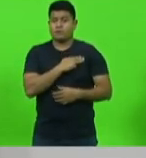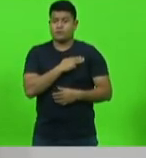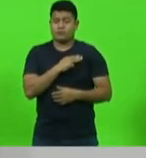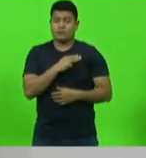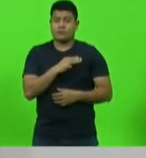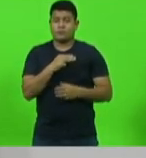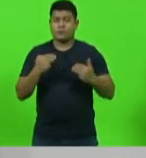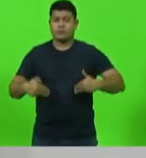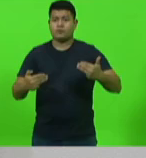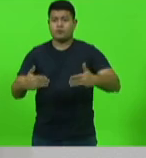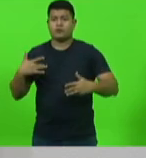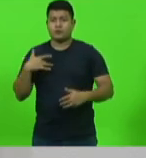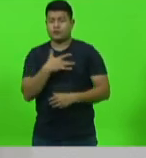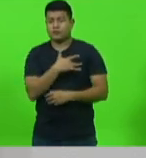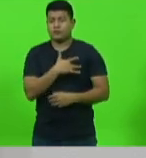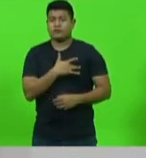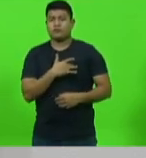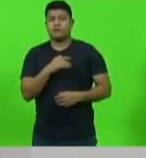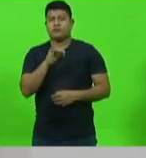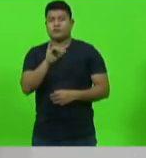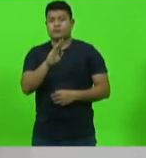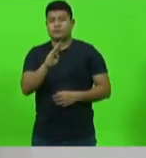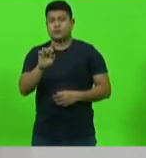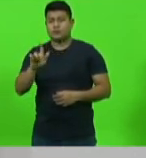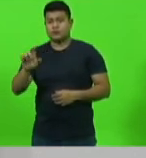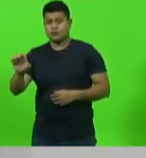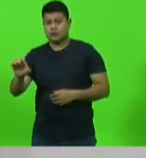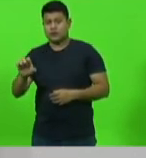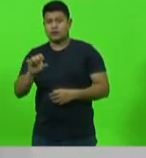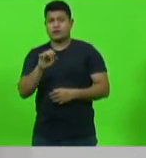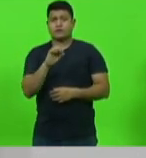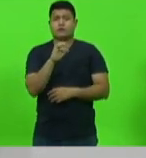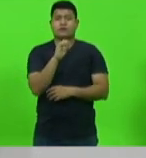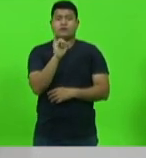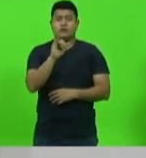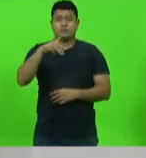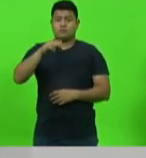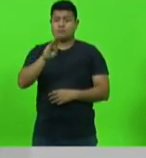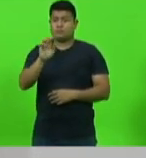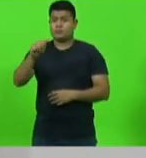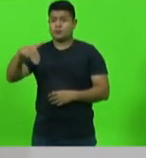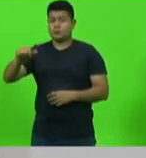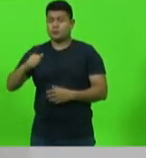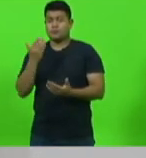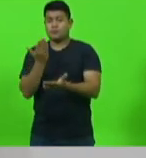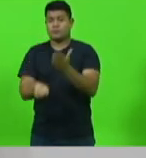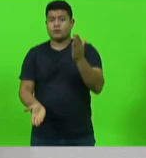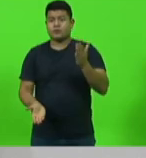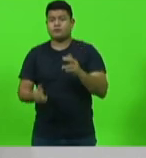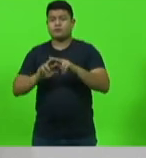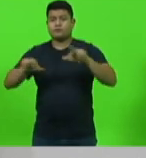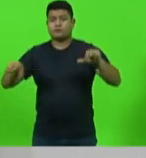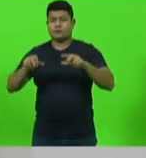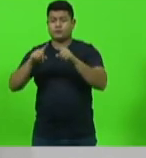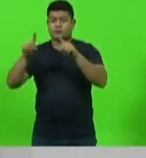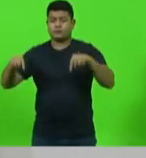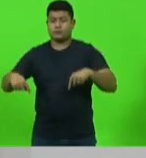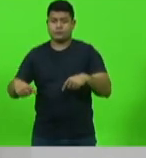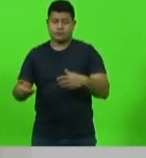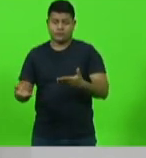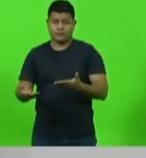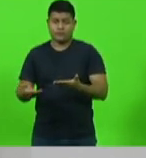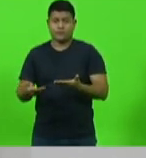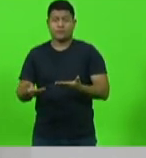e o IBAMA, como exemplo, perderam entre um terço e a metade de seus servidores. Com isso, a precarização do